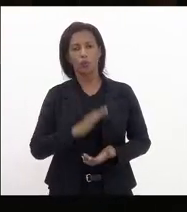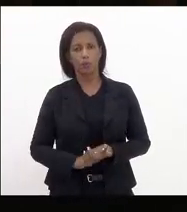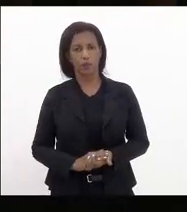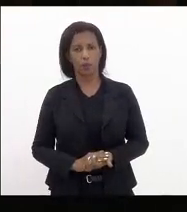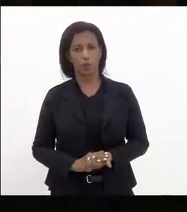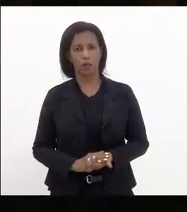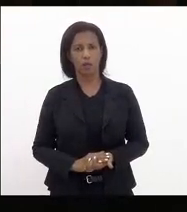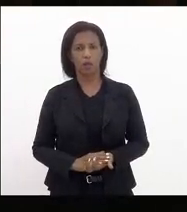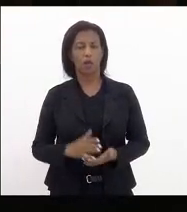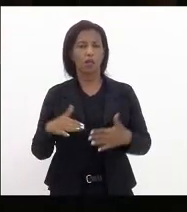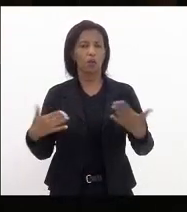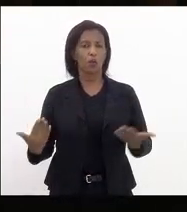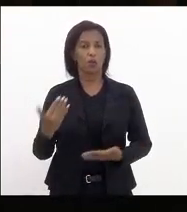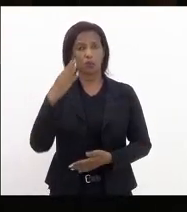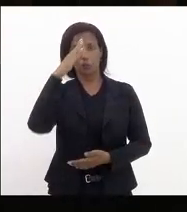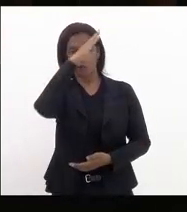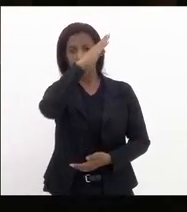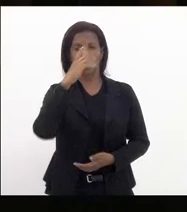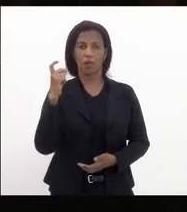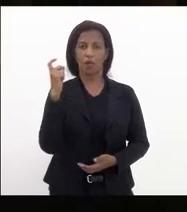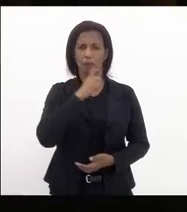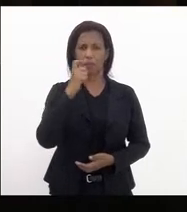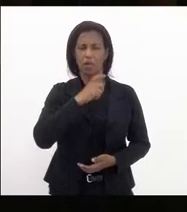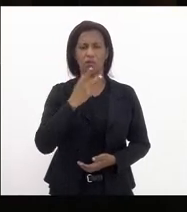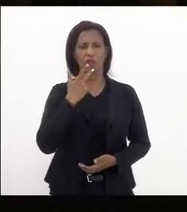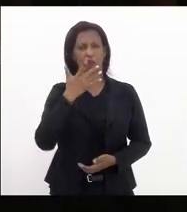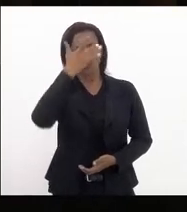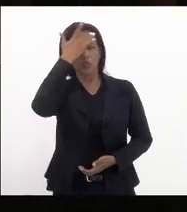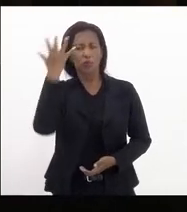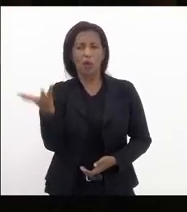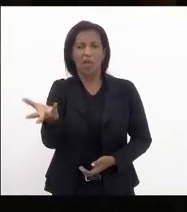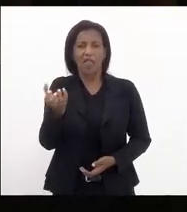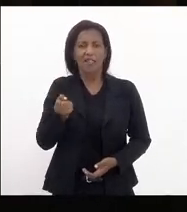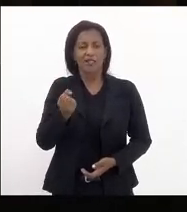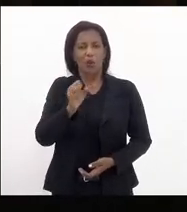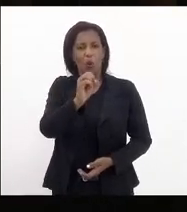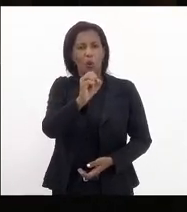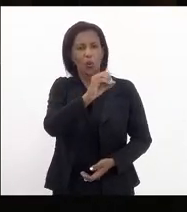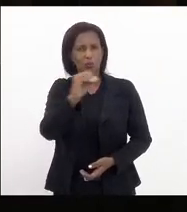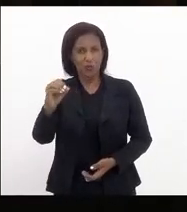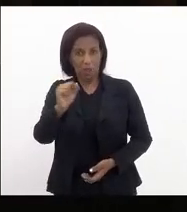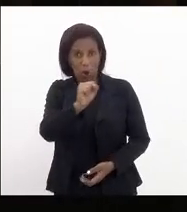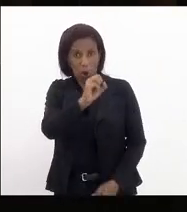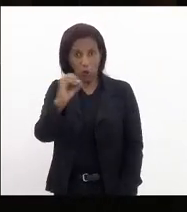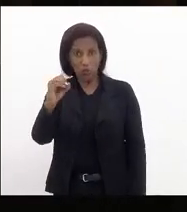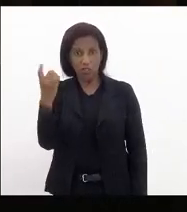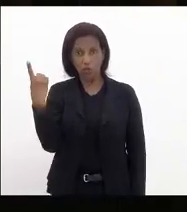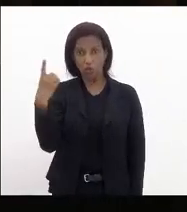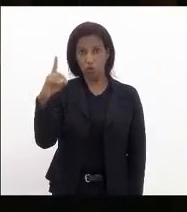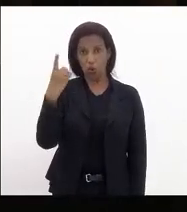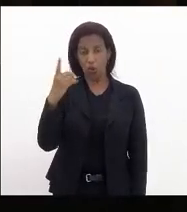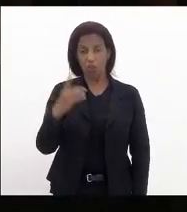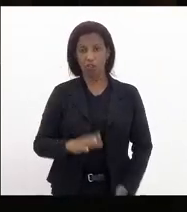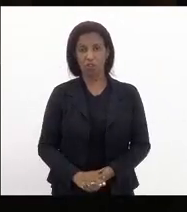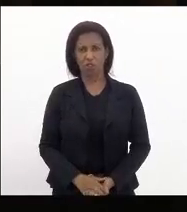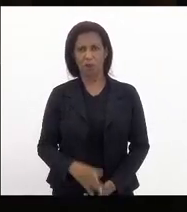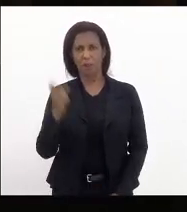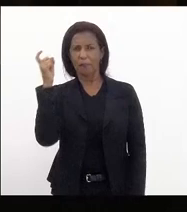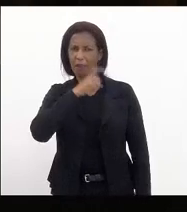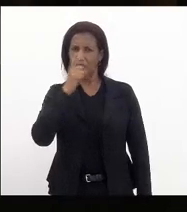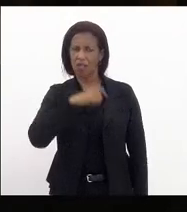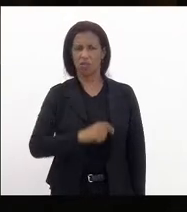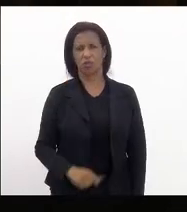mente lá na ONU dizendo que essas pessoas estão recebendo 800 dólares Bolsonaro mente